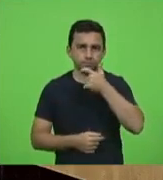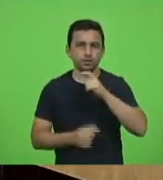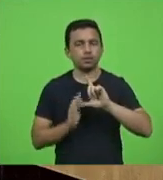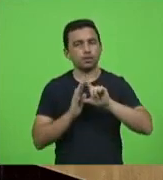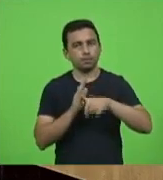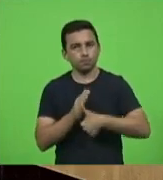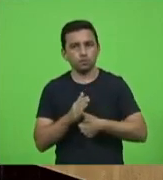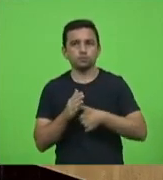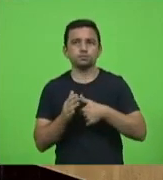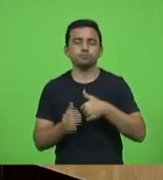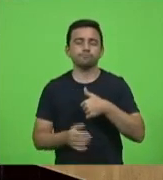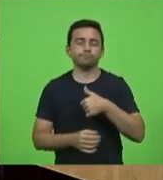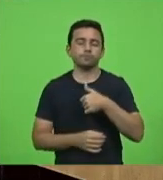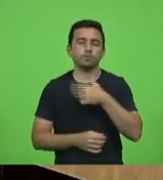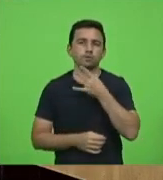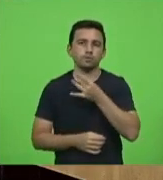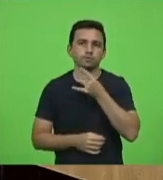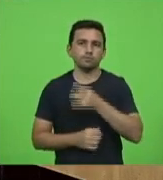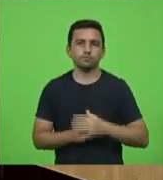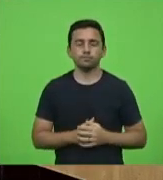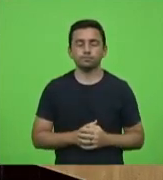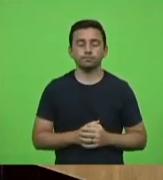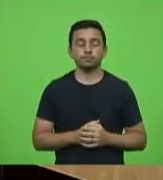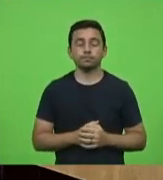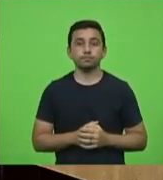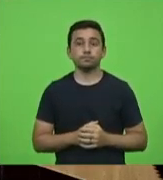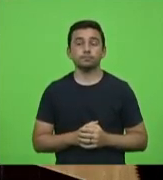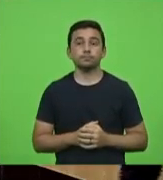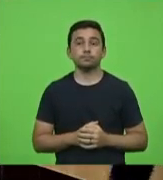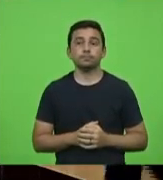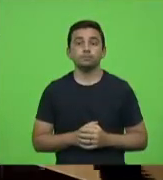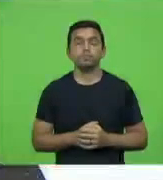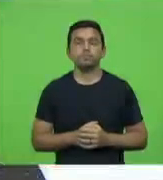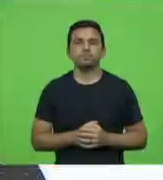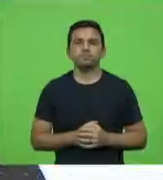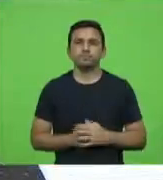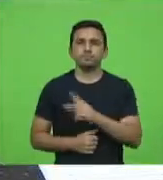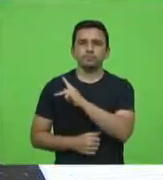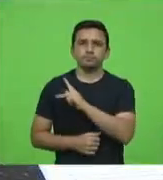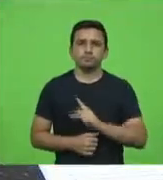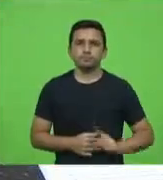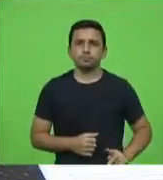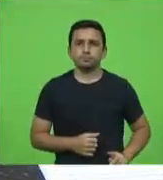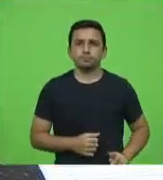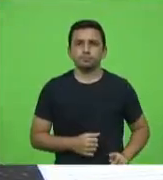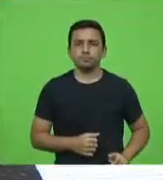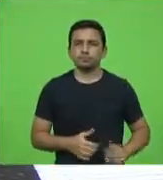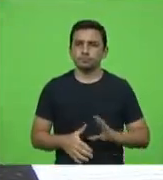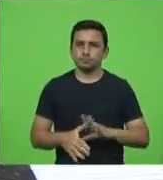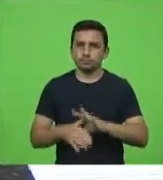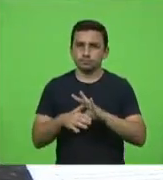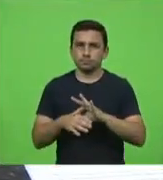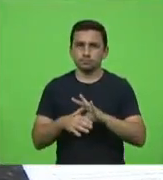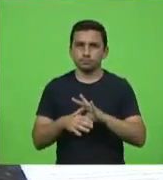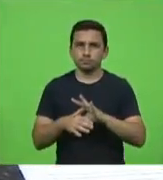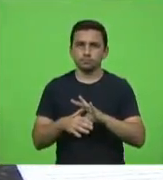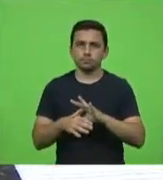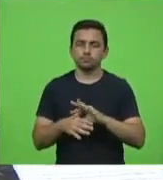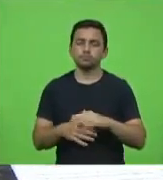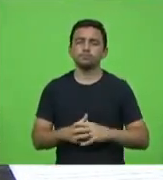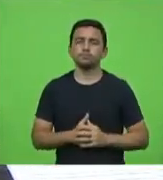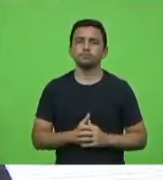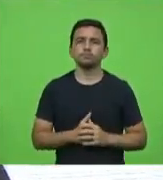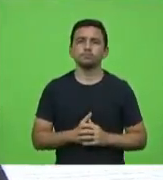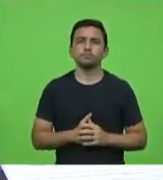Cobalquini deputado Gery senhor presidente líder nosso deputado Zé Milton